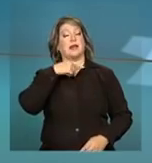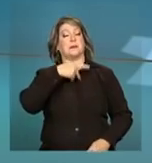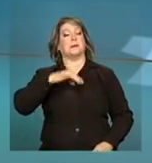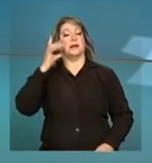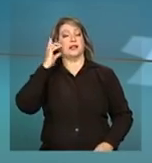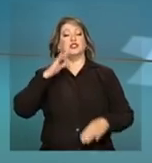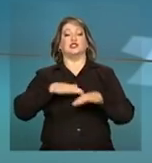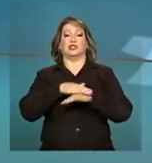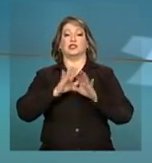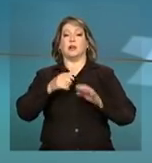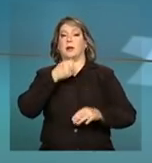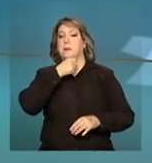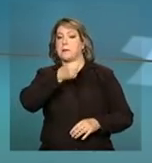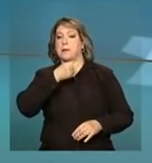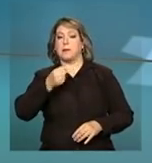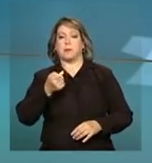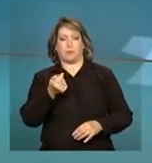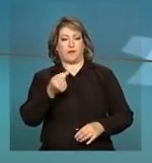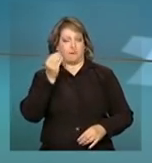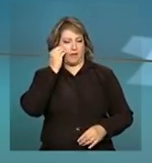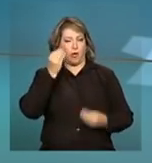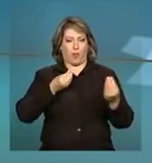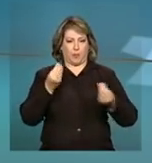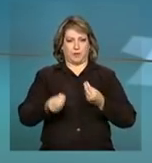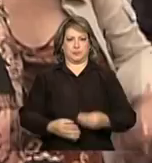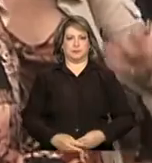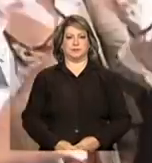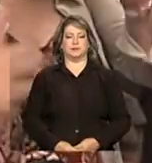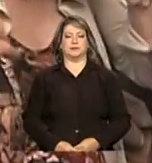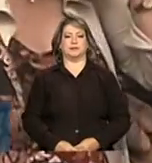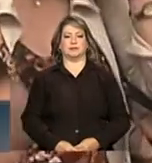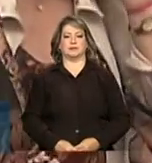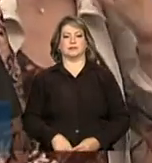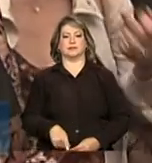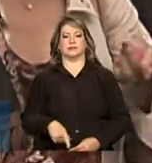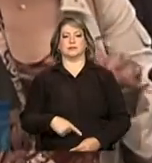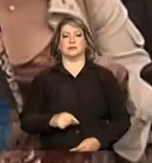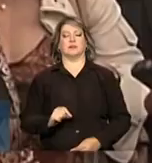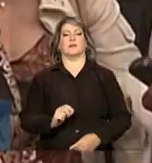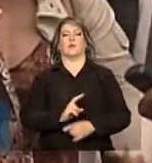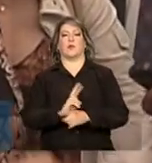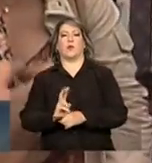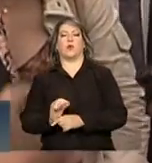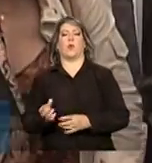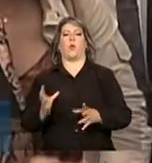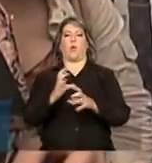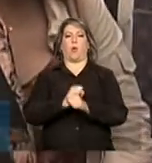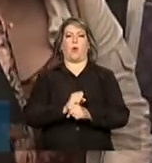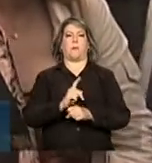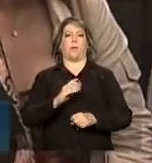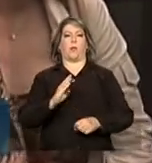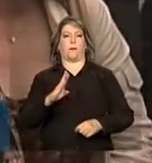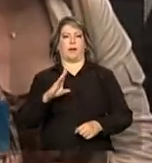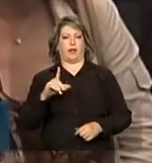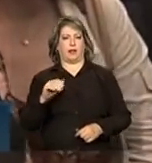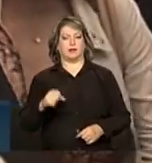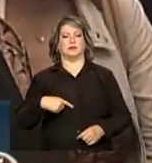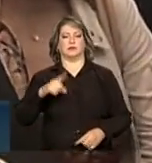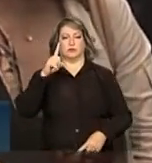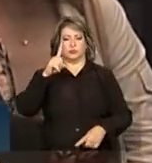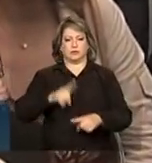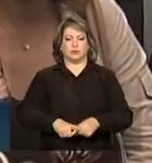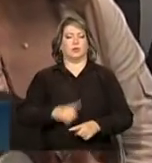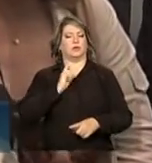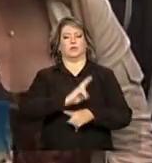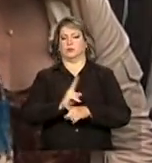Rousseff conversou com jornalistas. Veja como foi. Contas públicas absolutamente sob